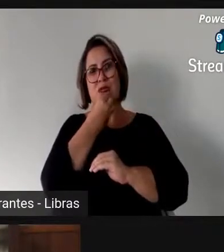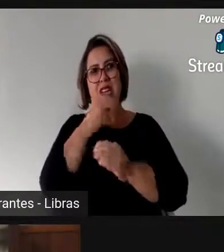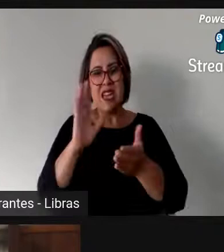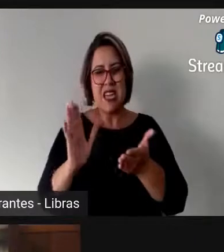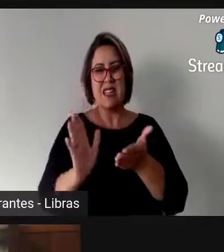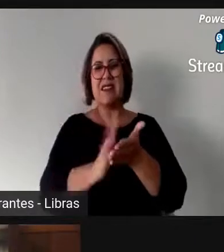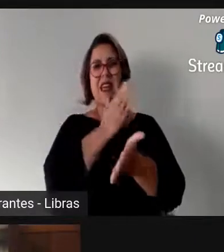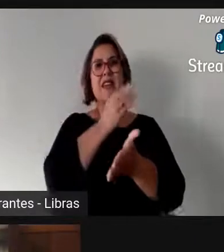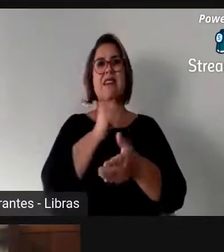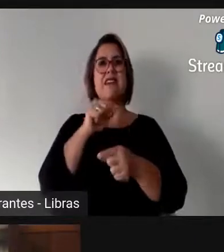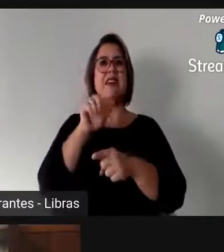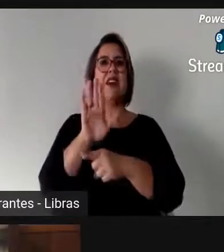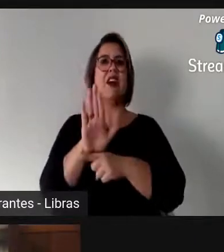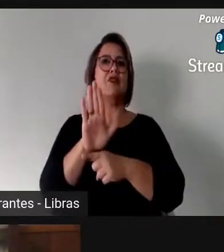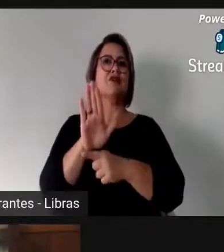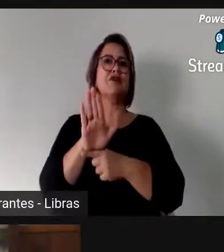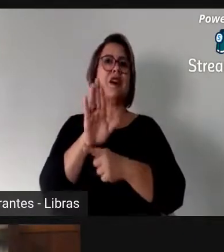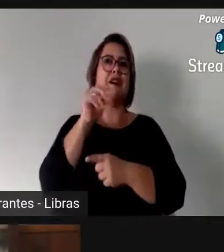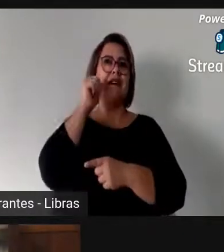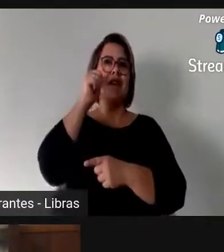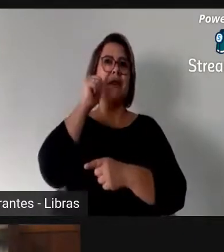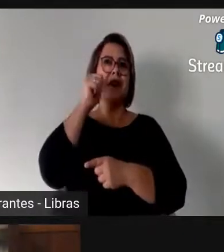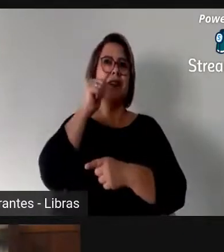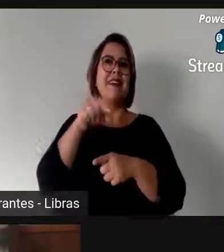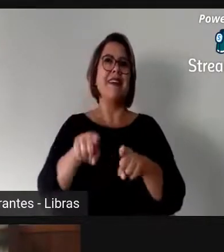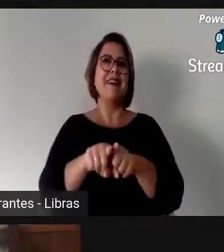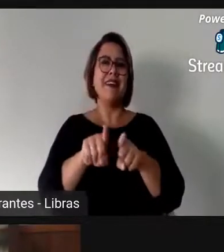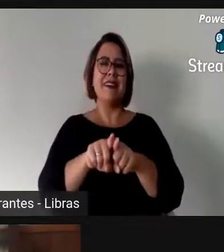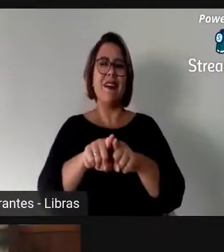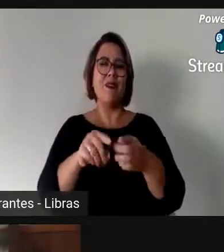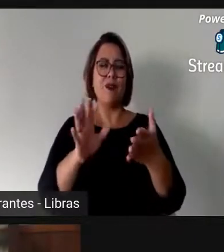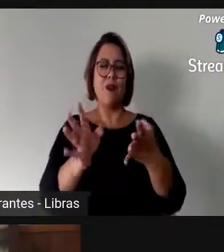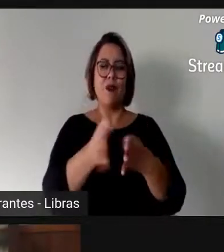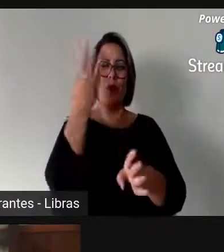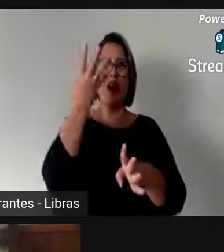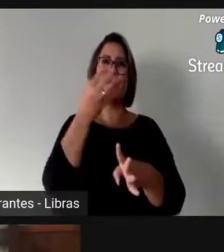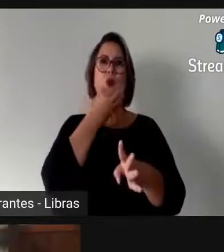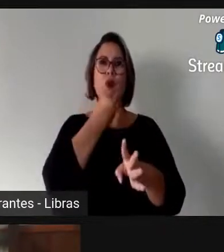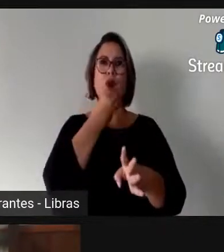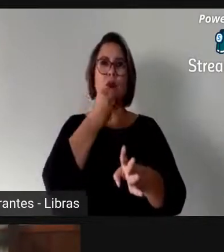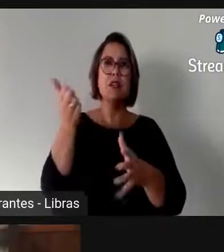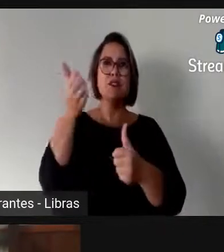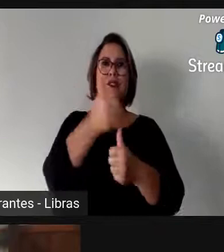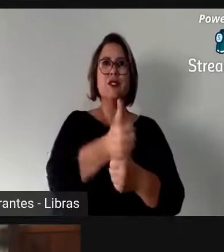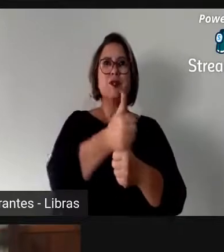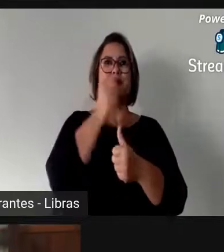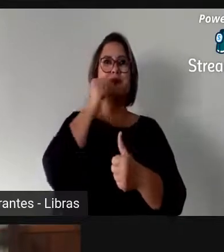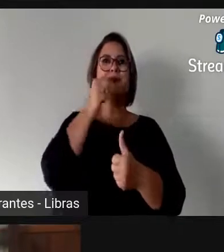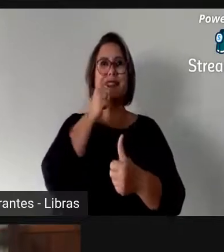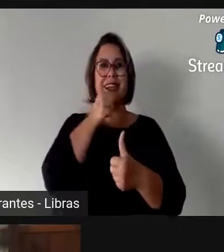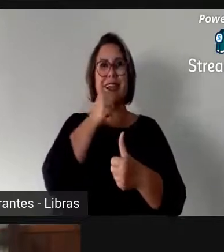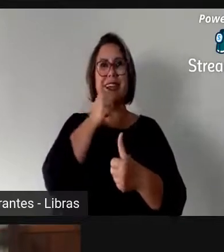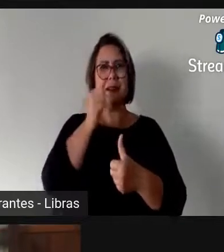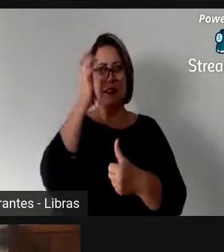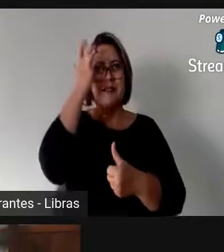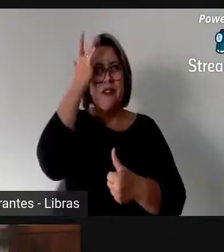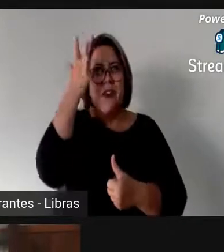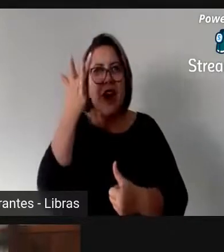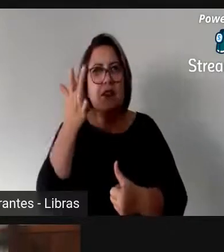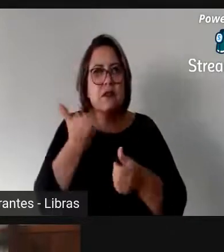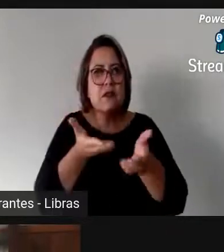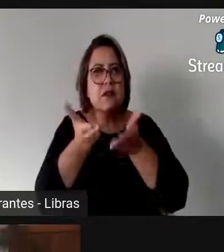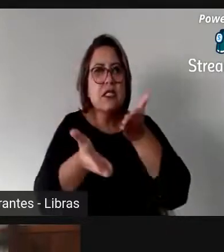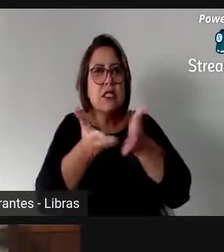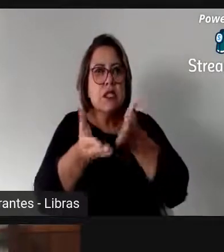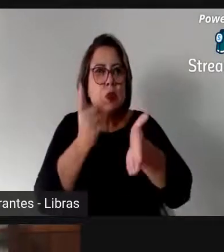homens e ir para a mão das mulheres. Então, é uma briga de divisão que não vai ser fácil de ser dada.